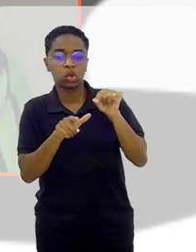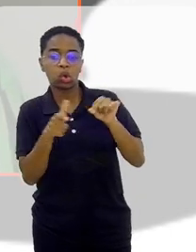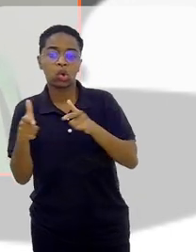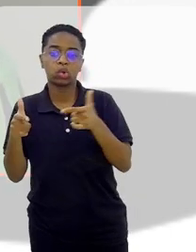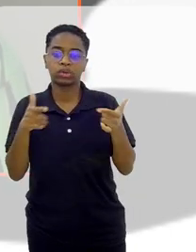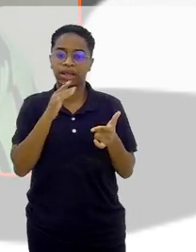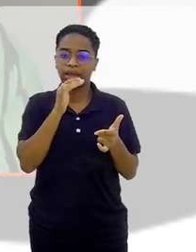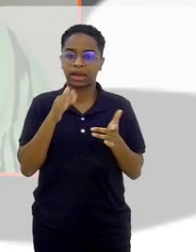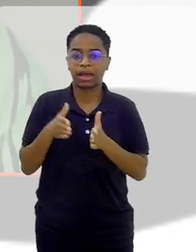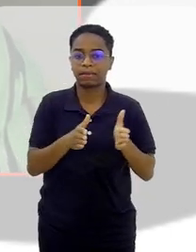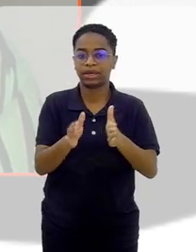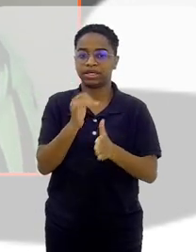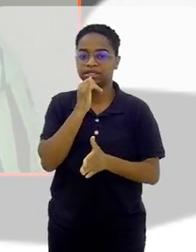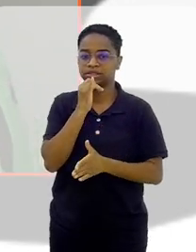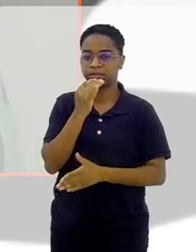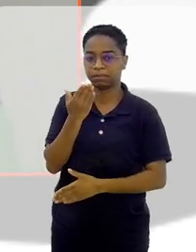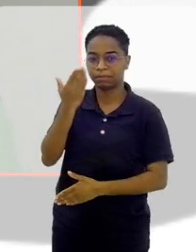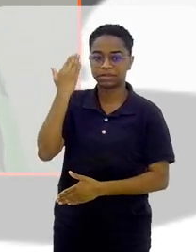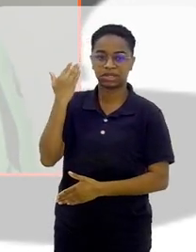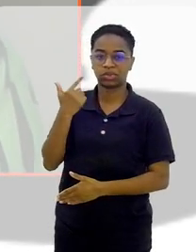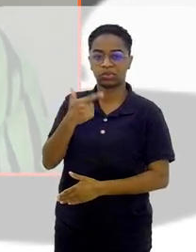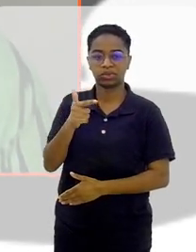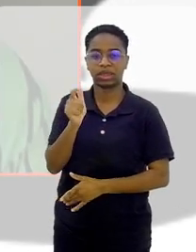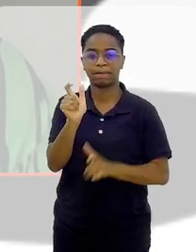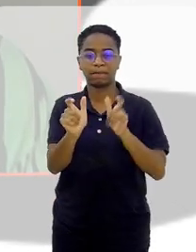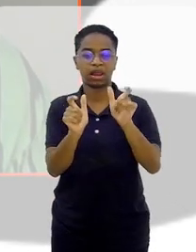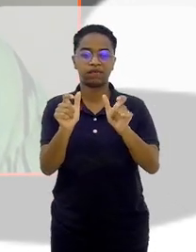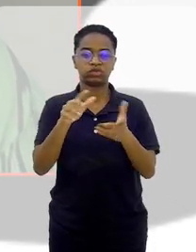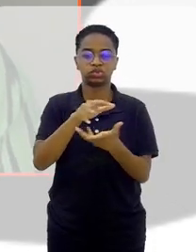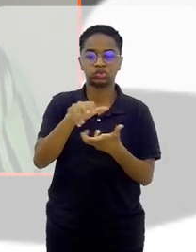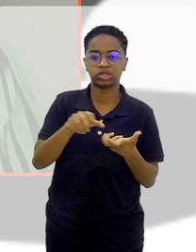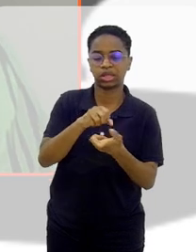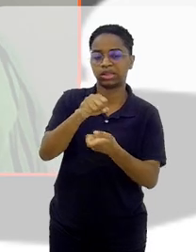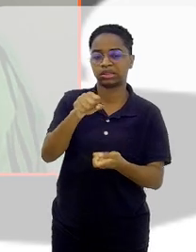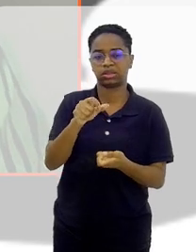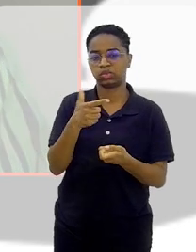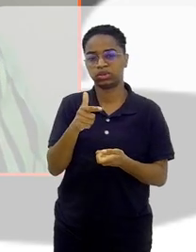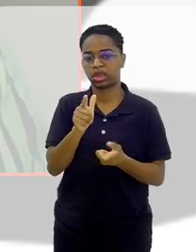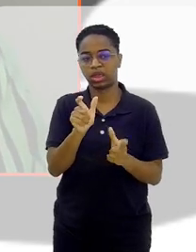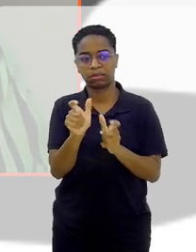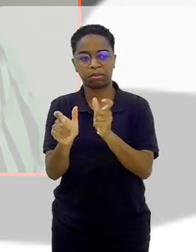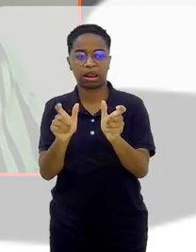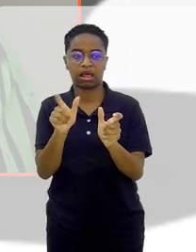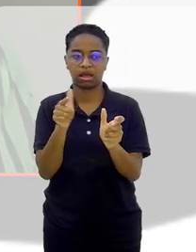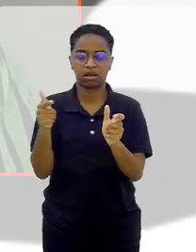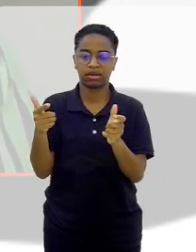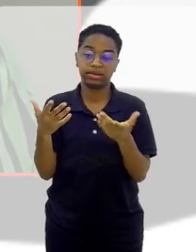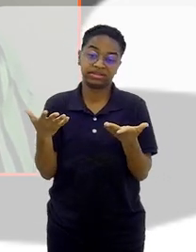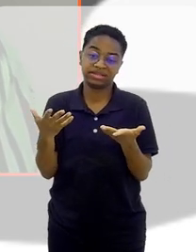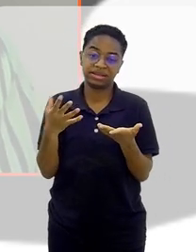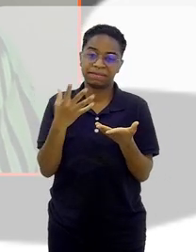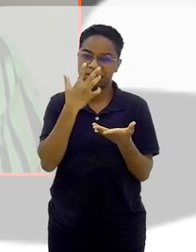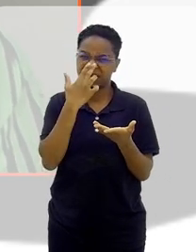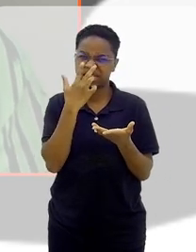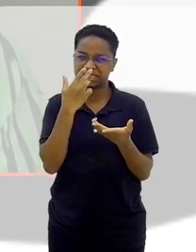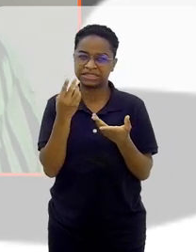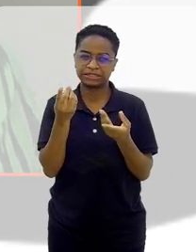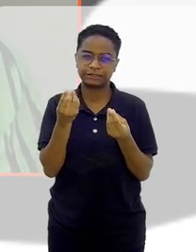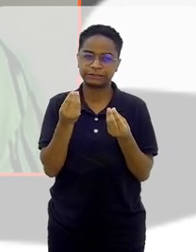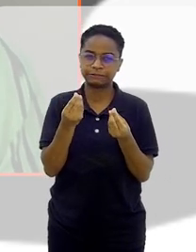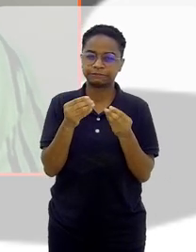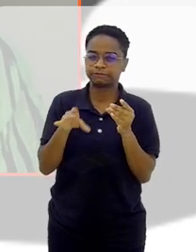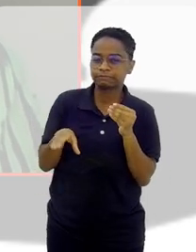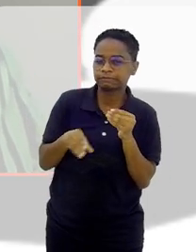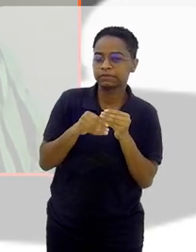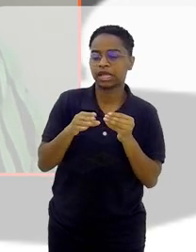quer dizer, antigamente não existia essa palavra ESG, sustentabilidade. Isso ficava ali abrigado,